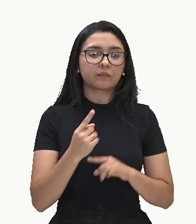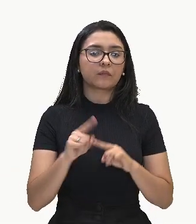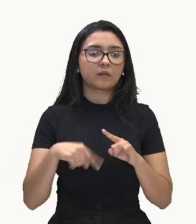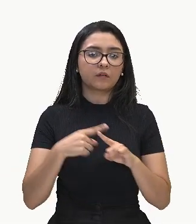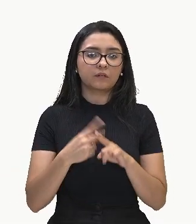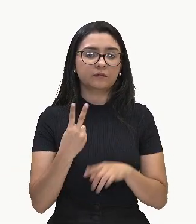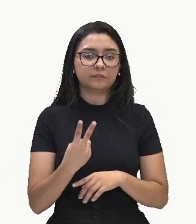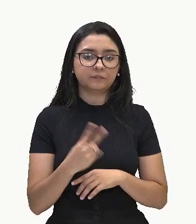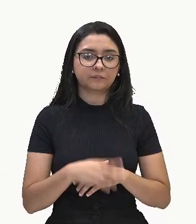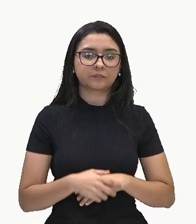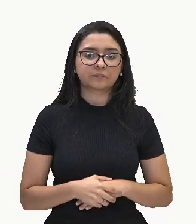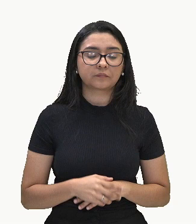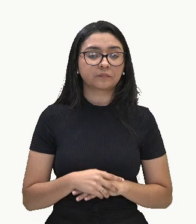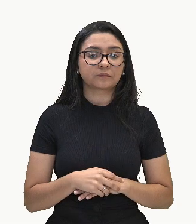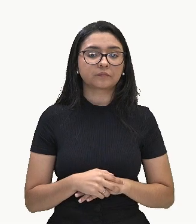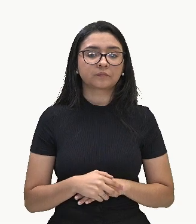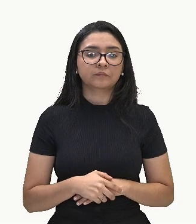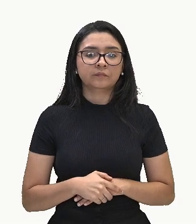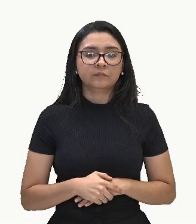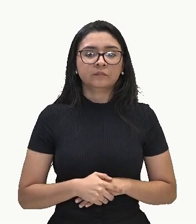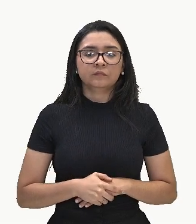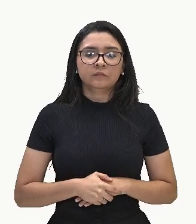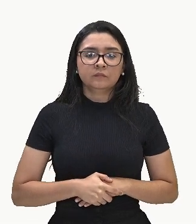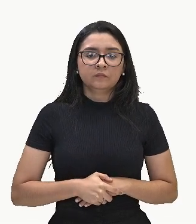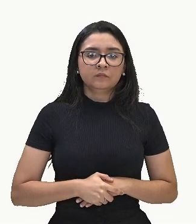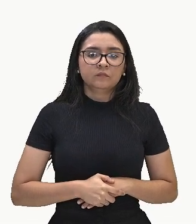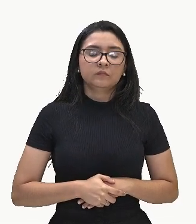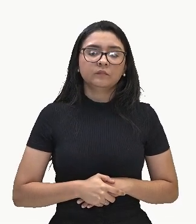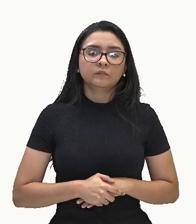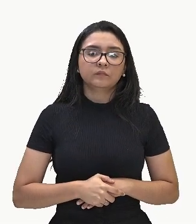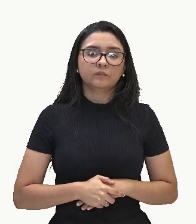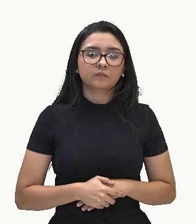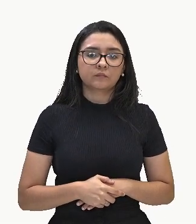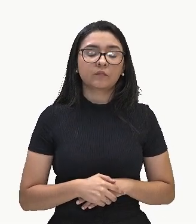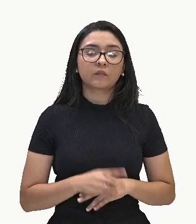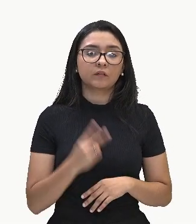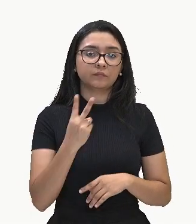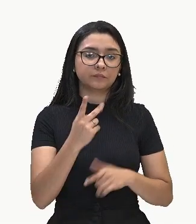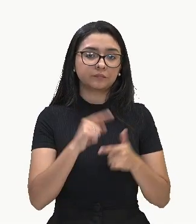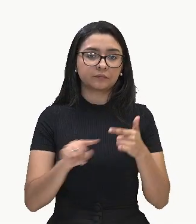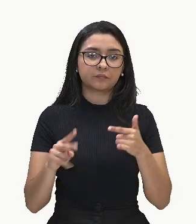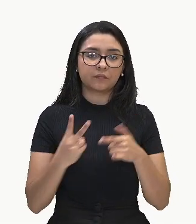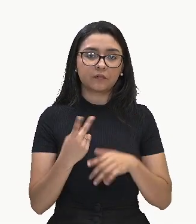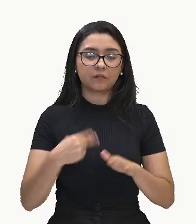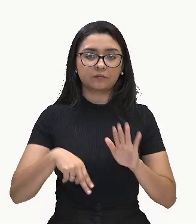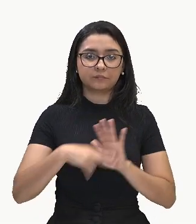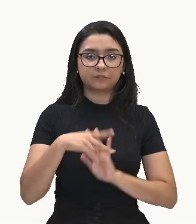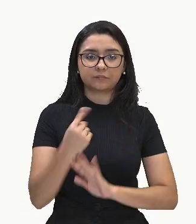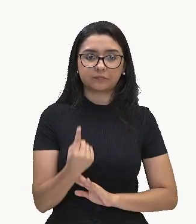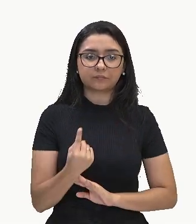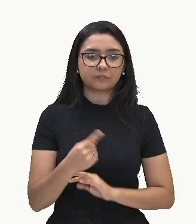dividido por 2 é 1. Exatamente 1.